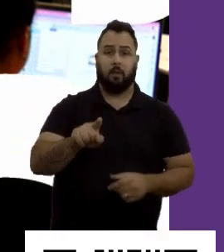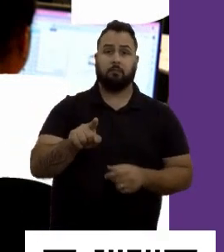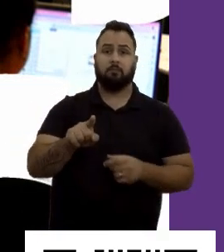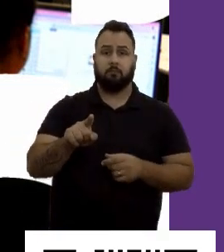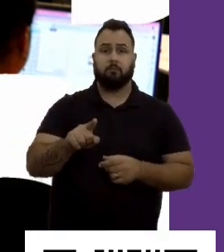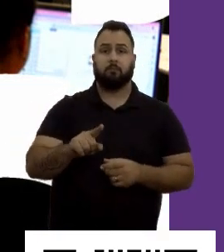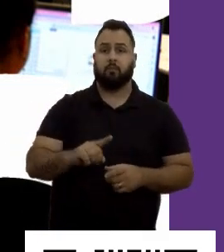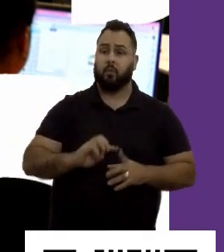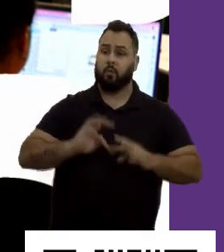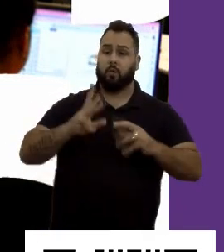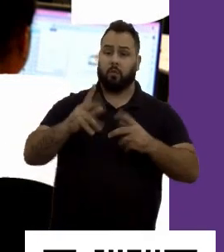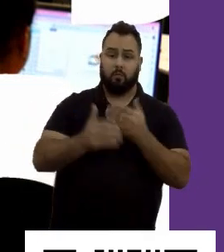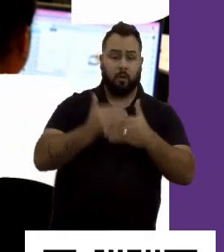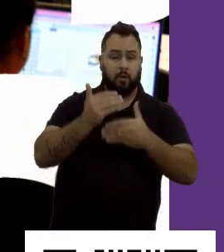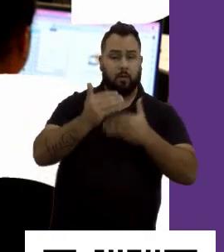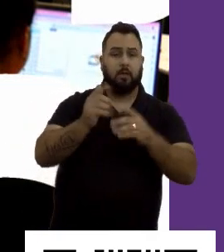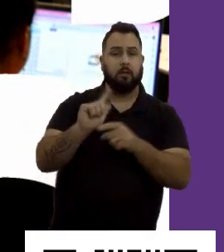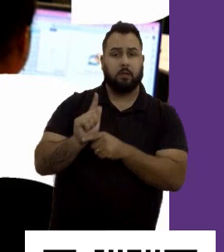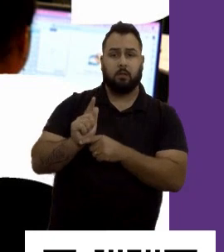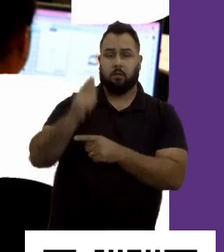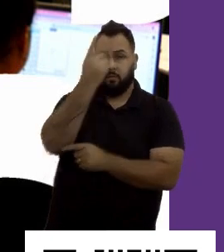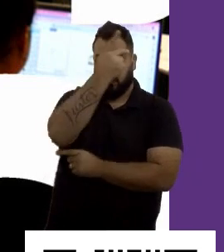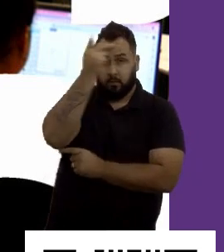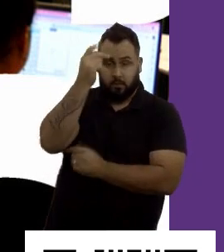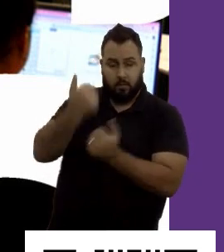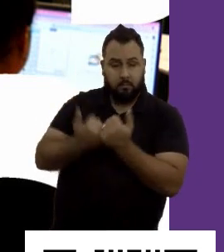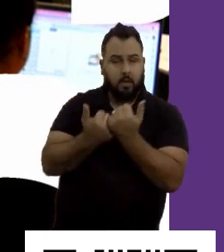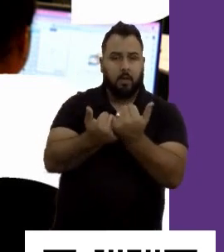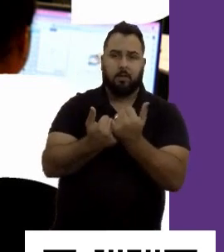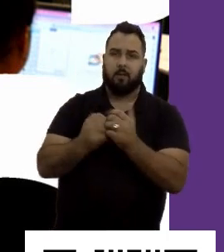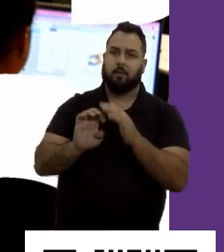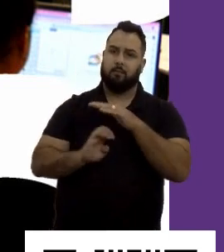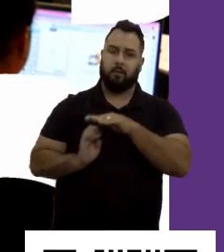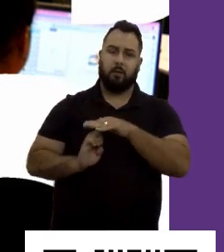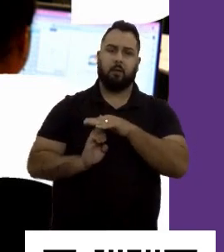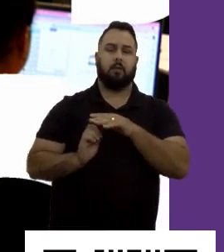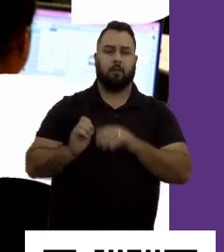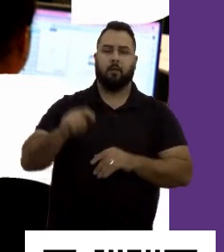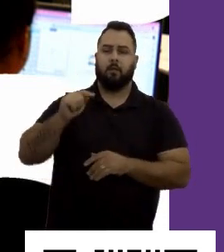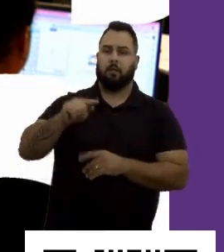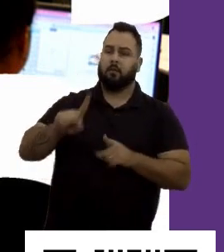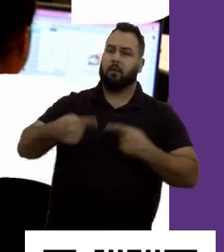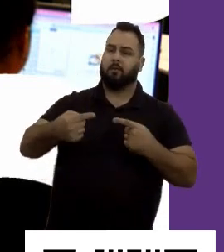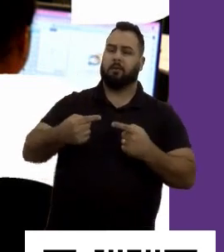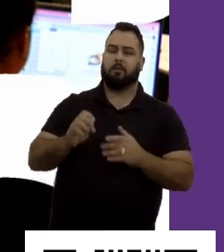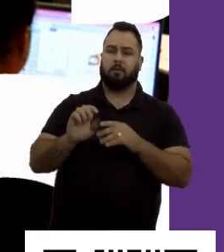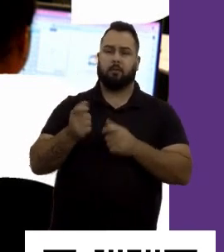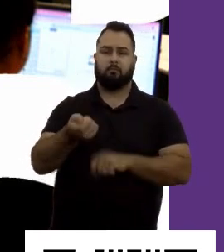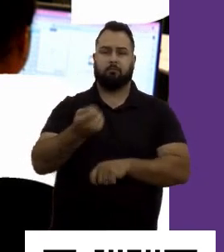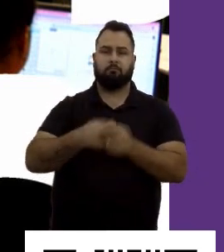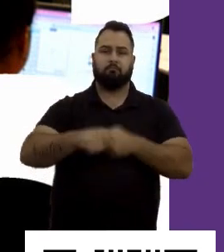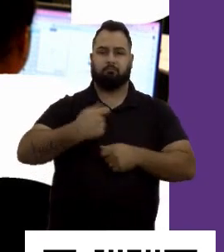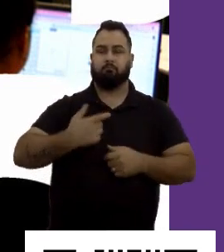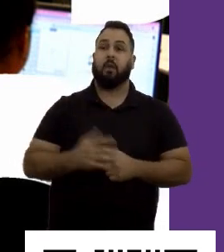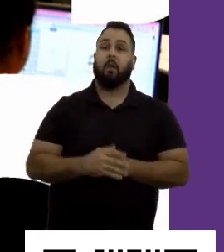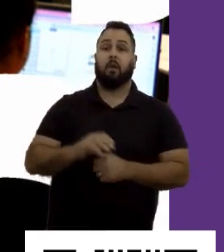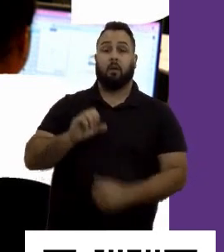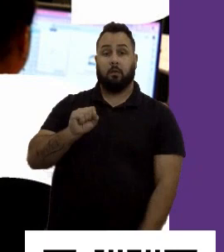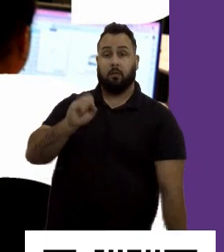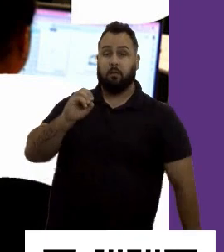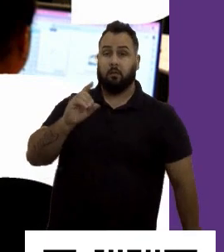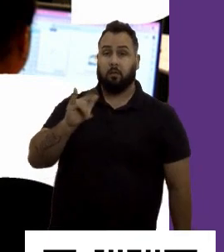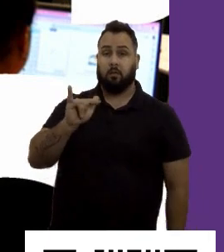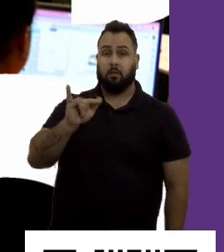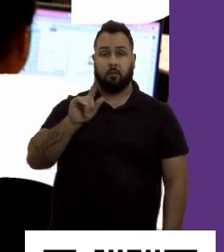processos de gestão de pessoas apoiando as organizações em seus desafios de negócio. A Solis já